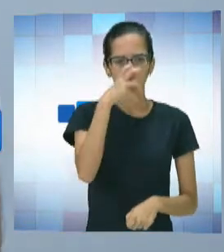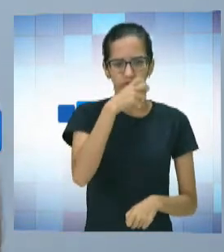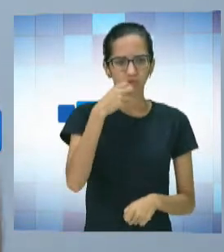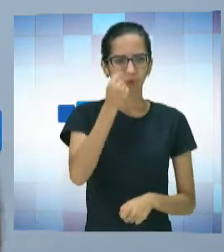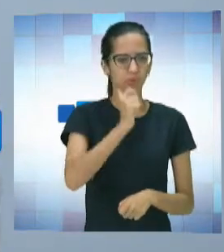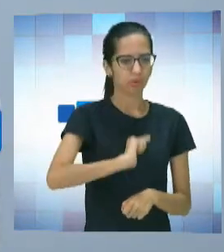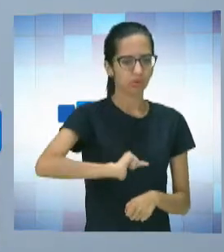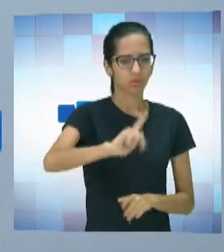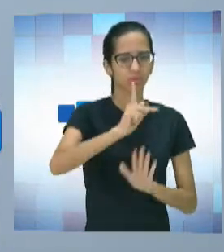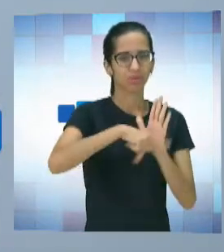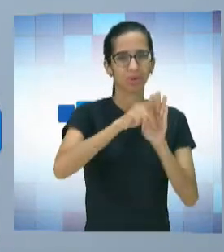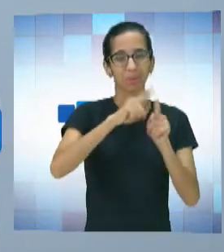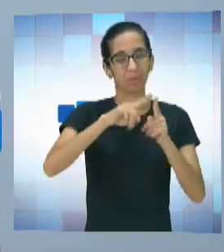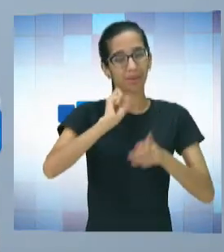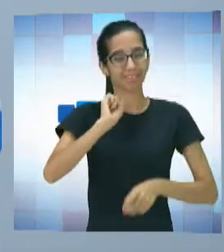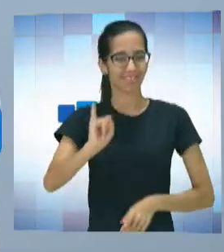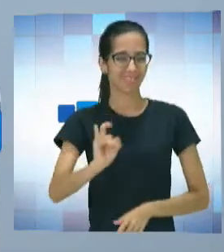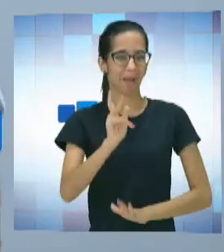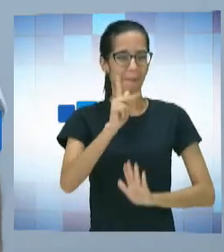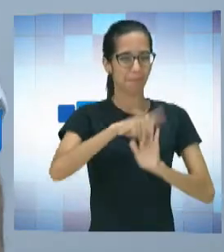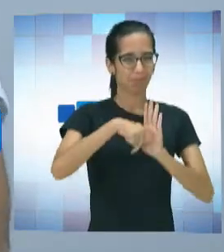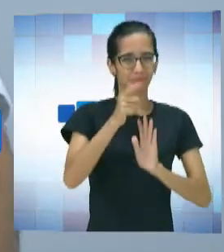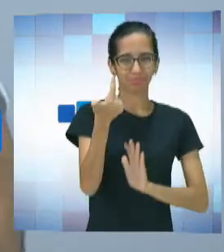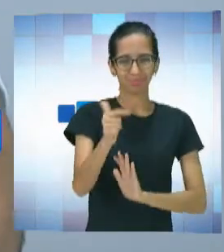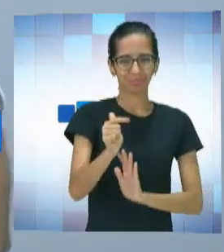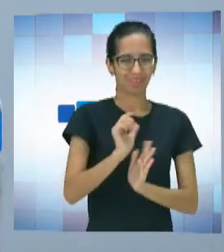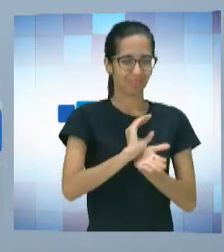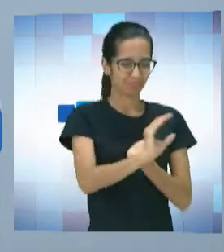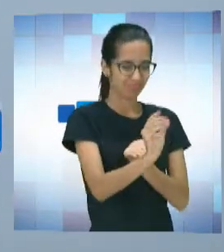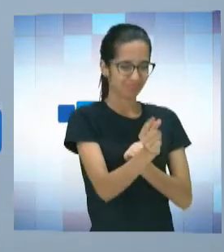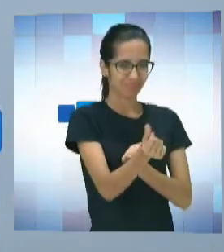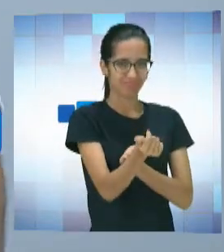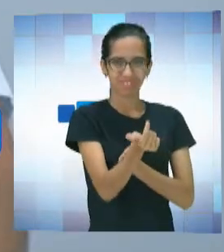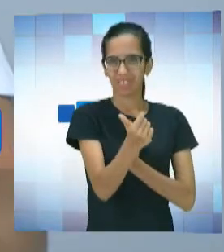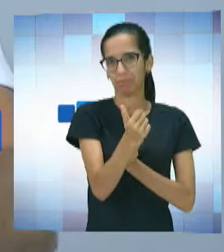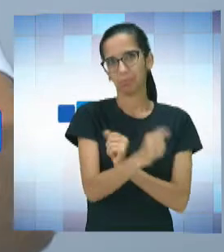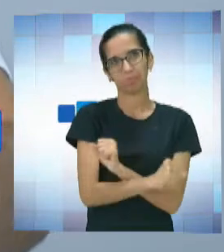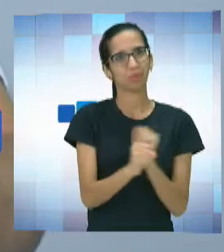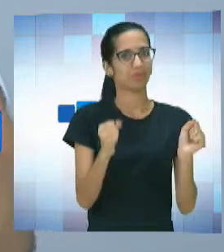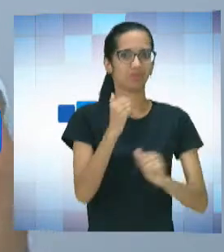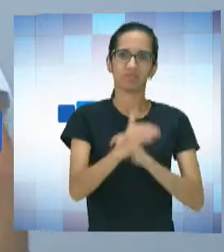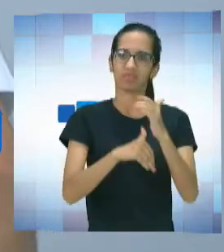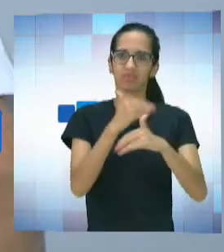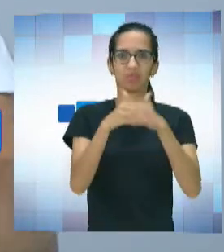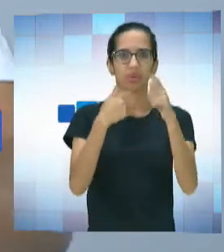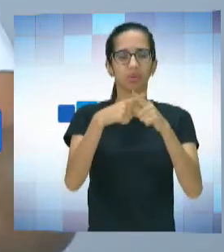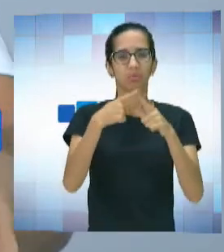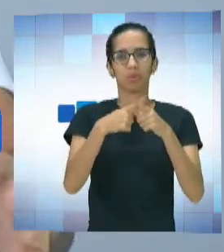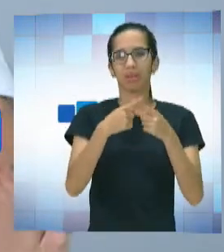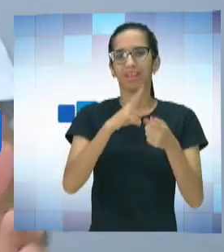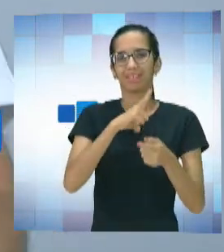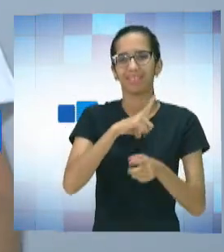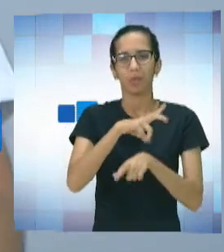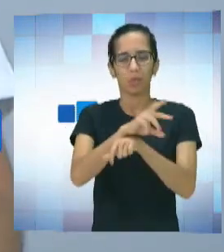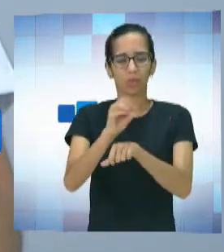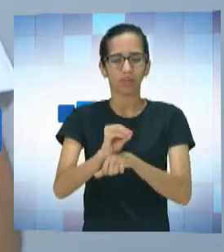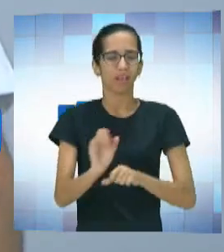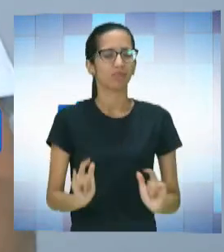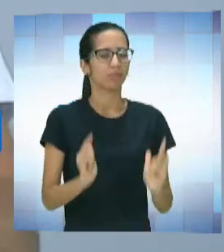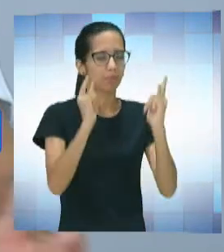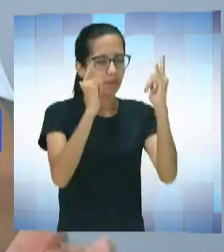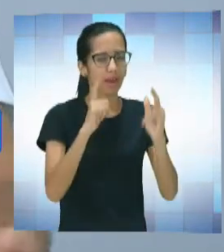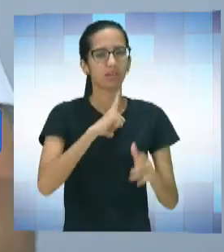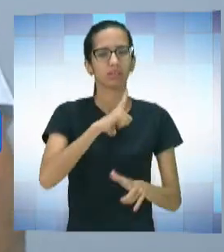um projeto sem recursos, ele não pode ter nenhum desenvolvimento, porque existe instrumento musical, existe a manutenção do prédio,